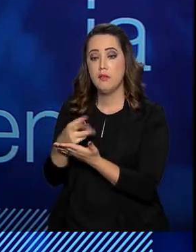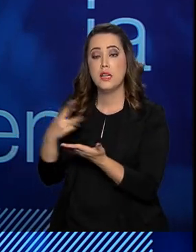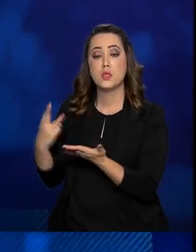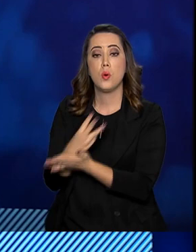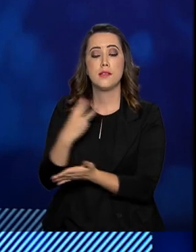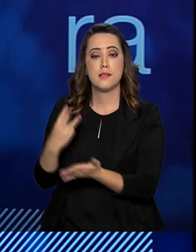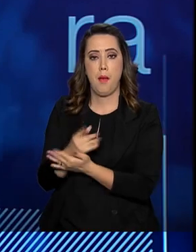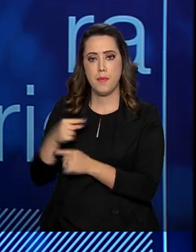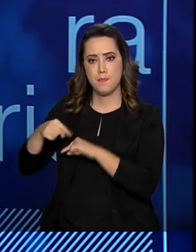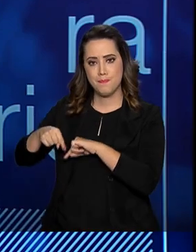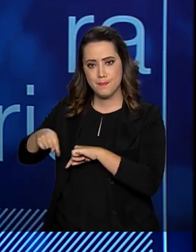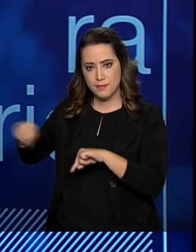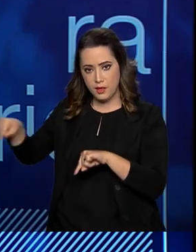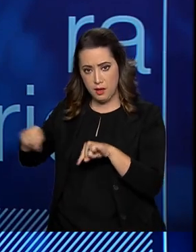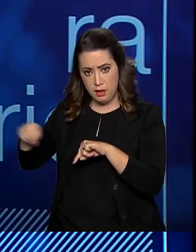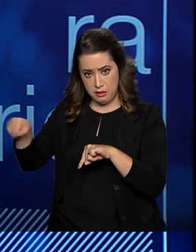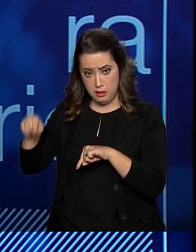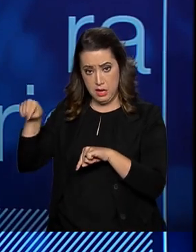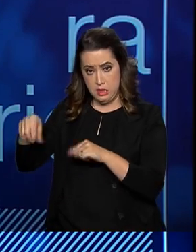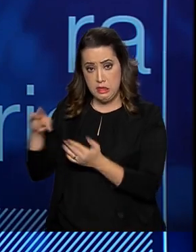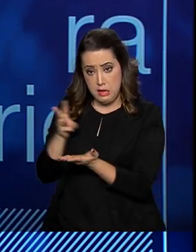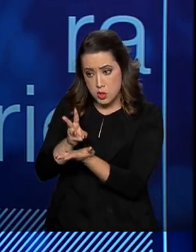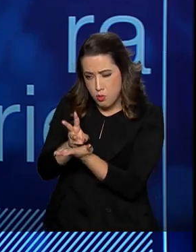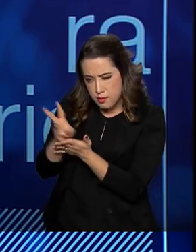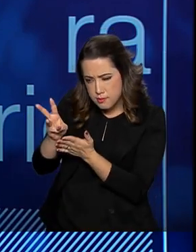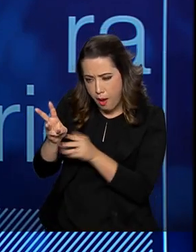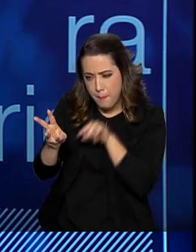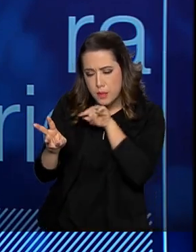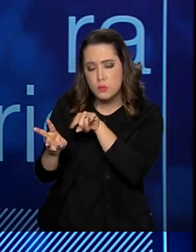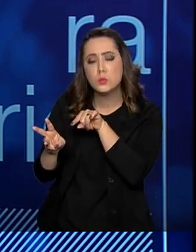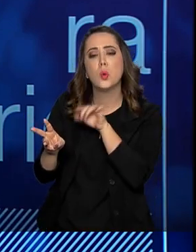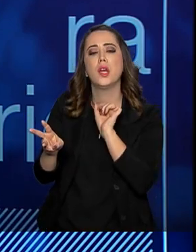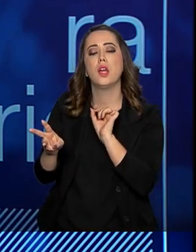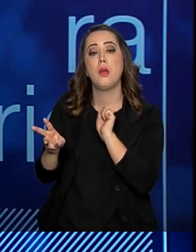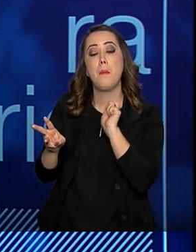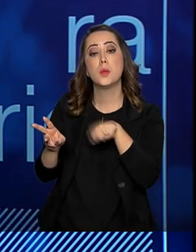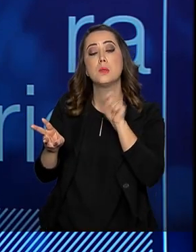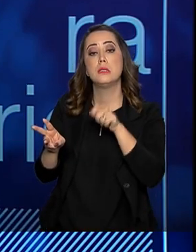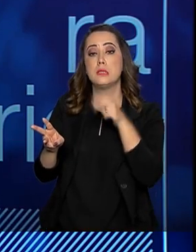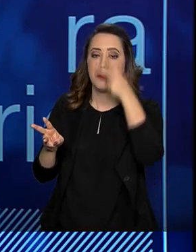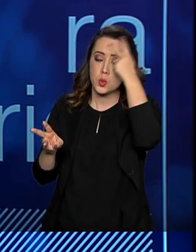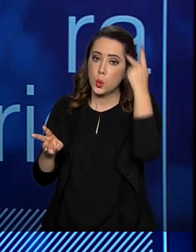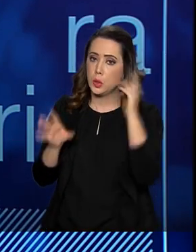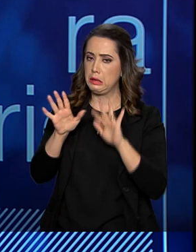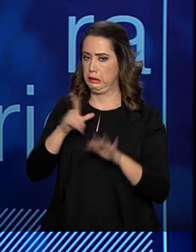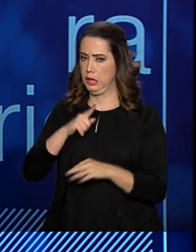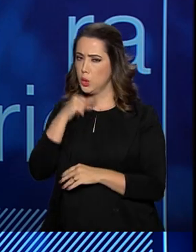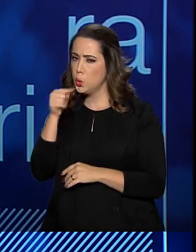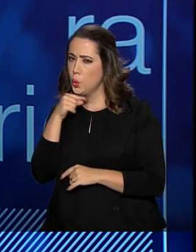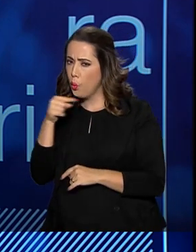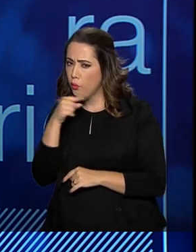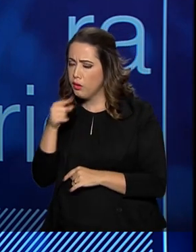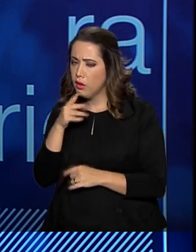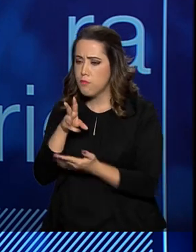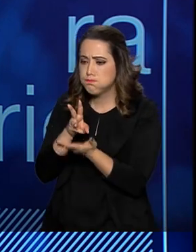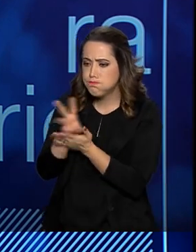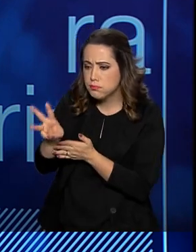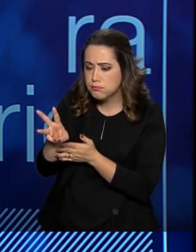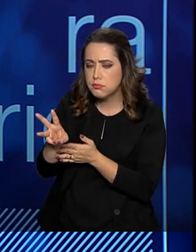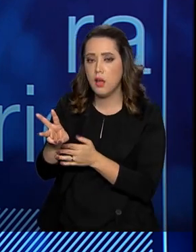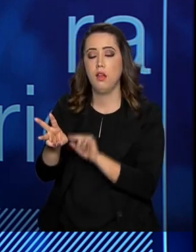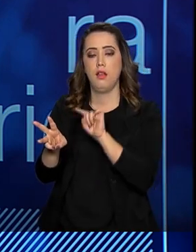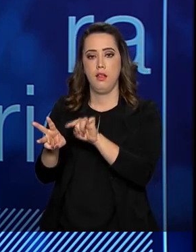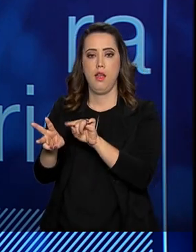992894640. Este número permite que as pessoas, o cidadão, possa entrar em contato conosco